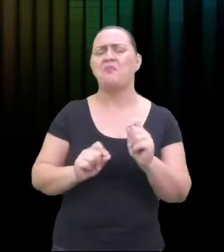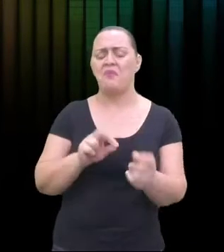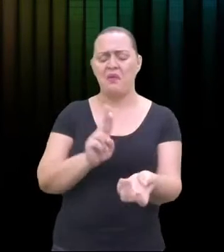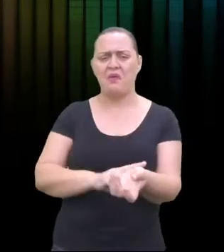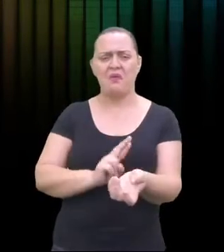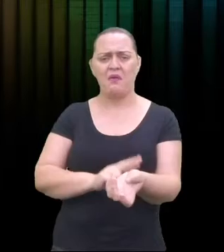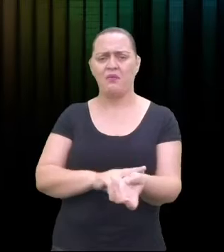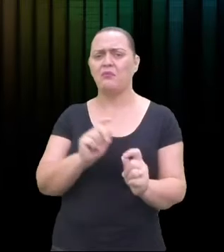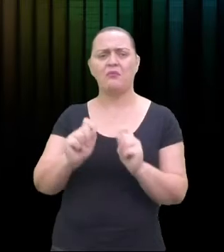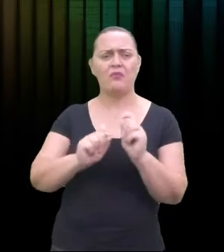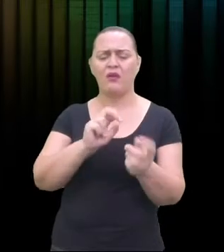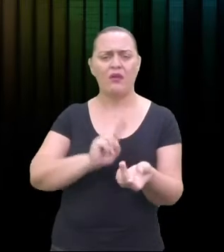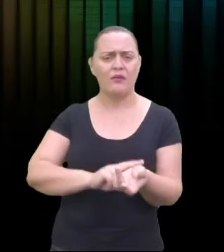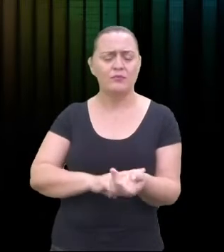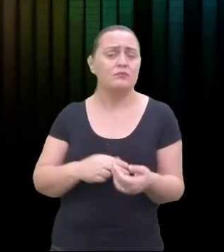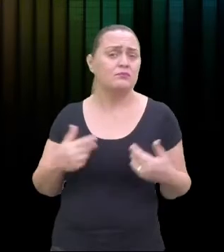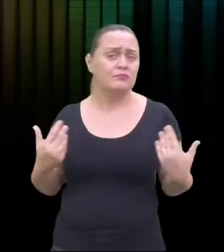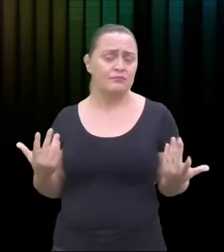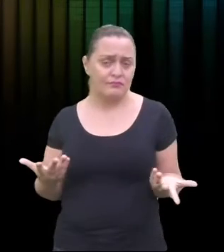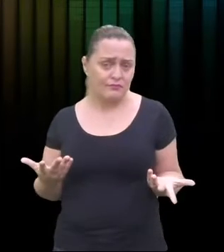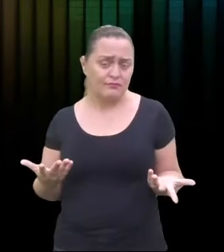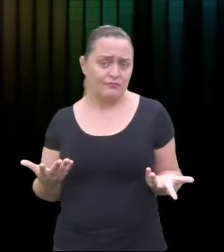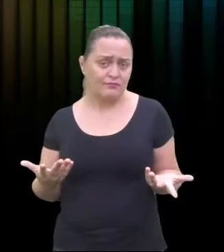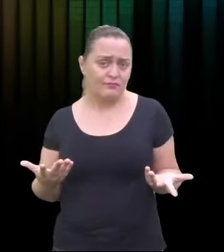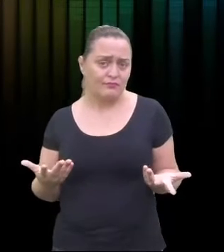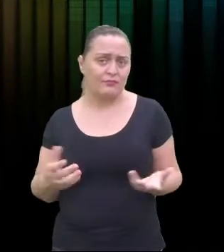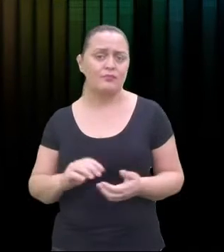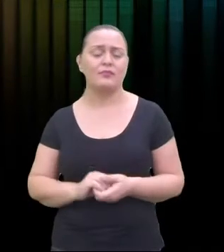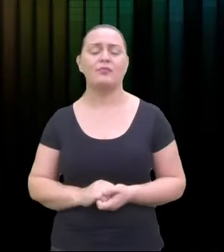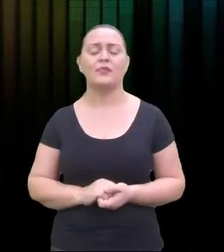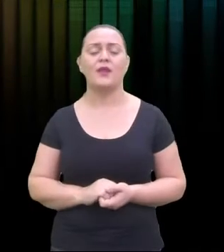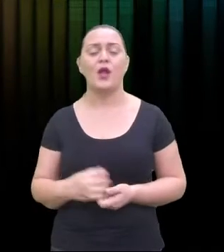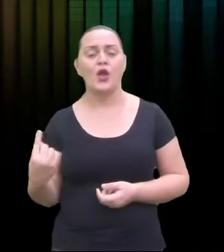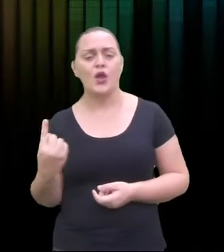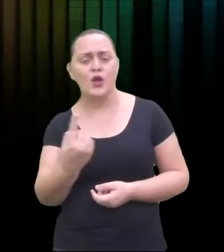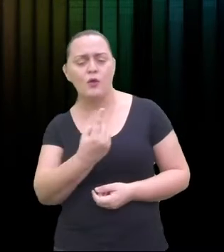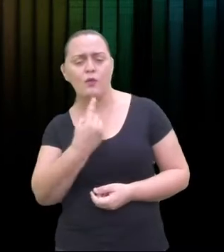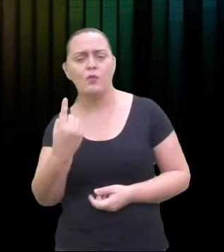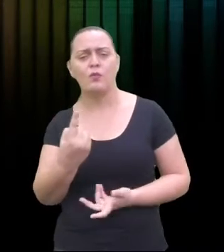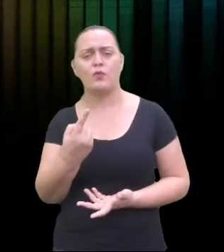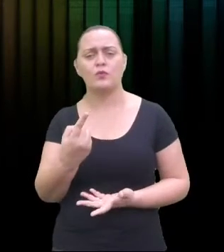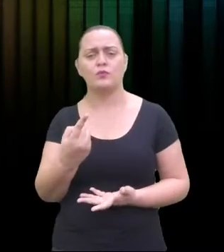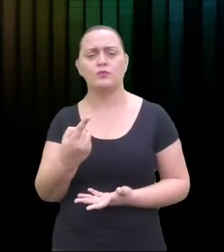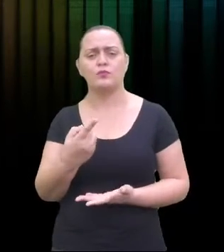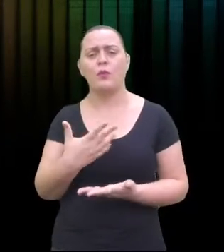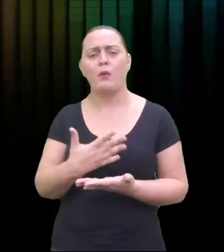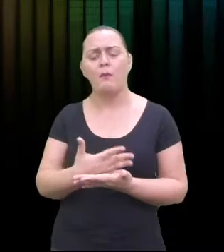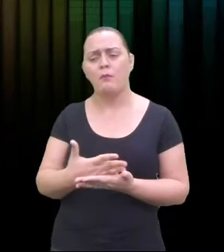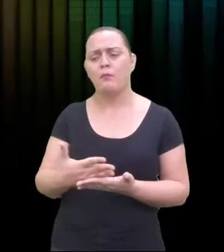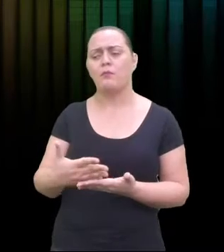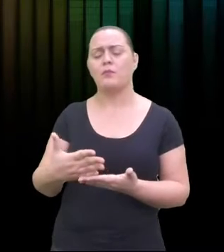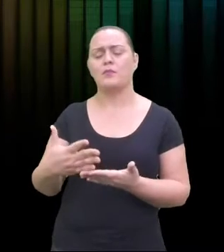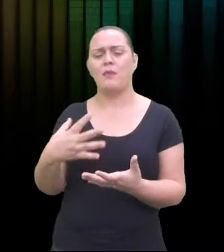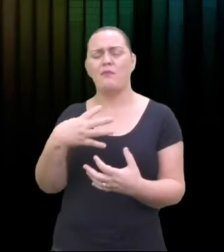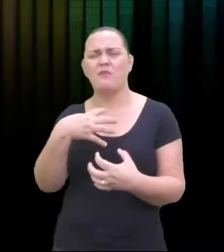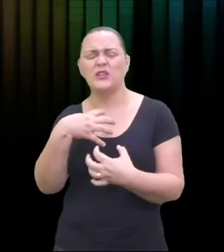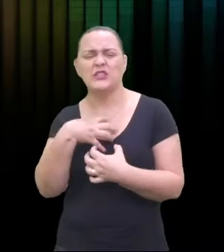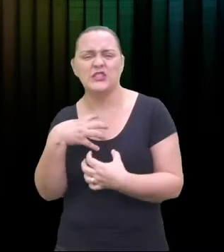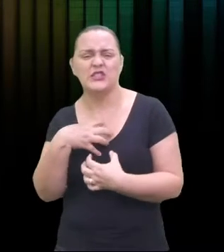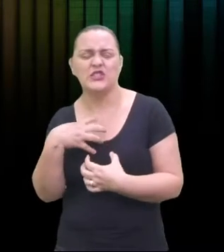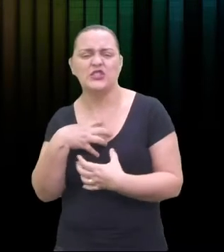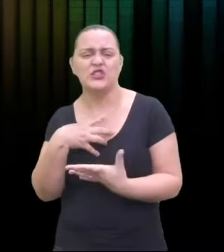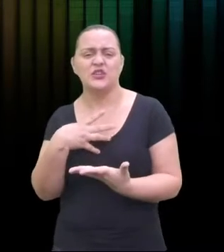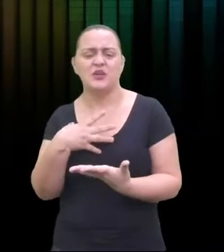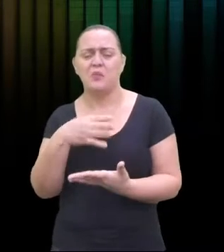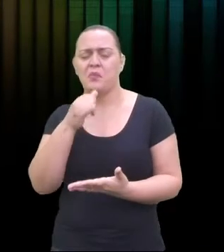momento ali. O ritmo de uma música, ele começa, às vezes, lento, né? Aí ele vai, acaba